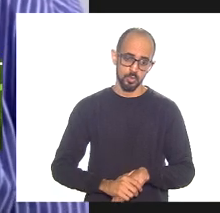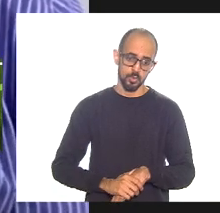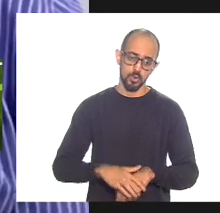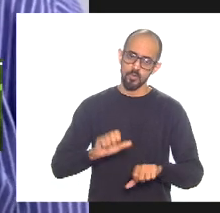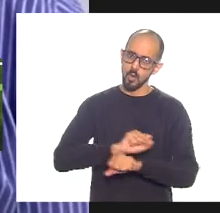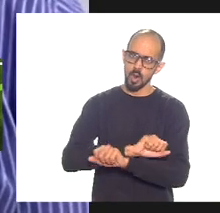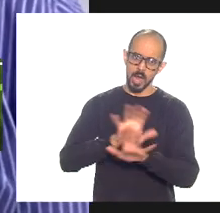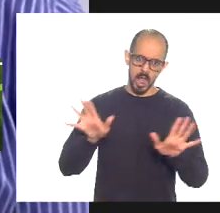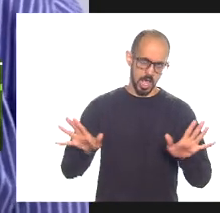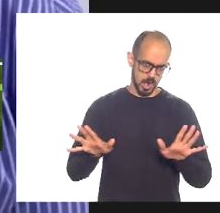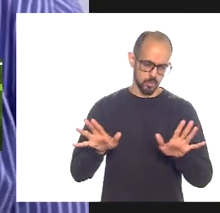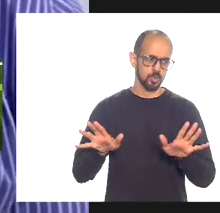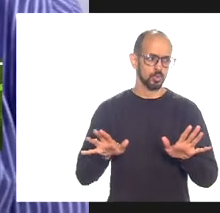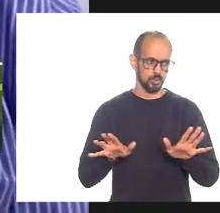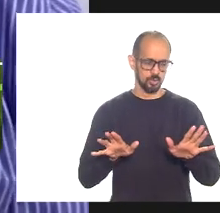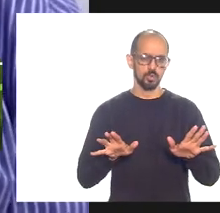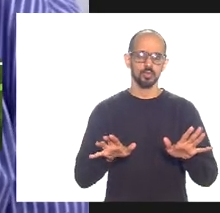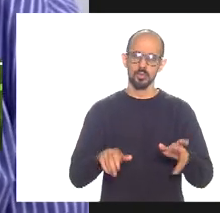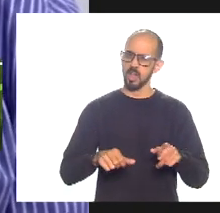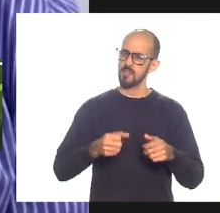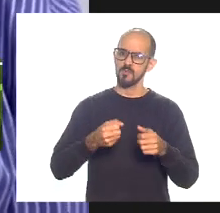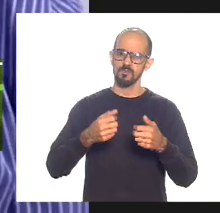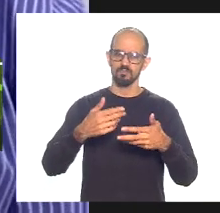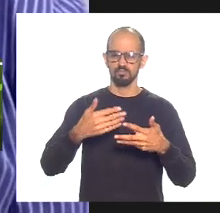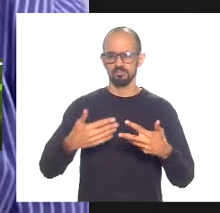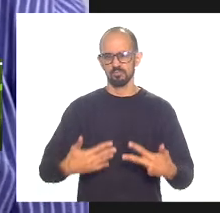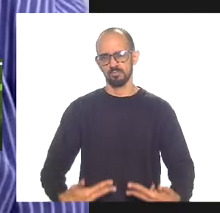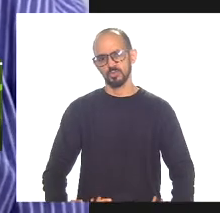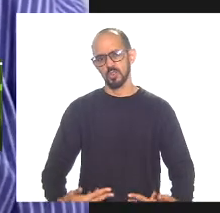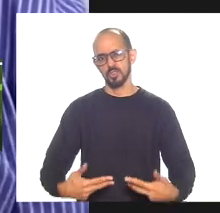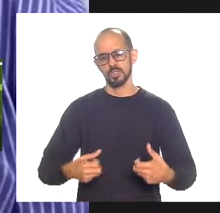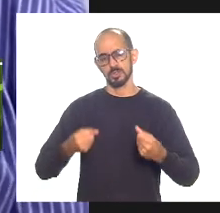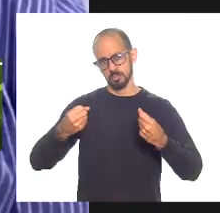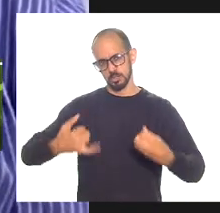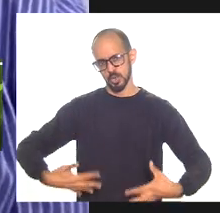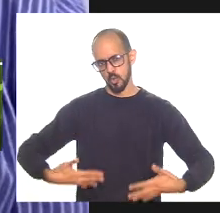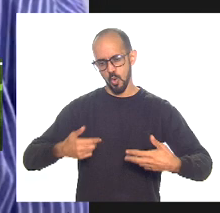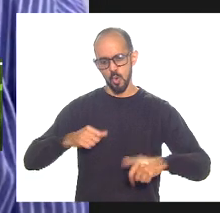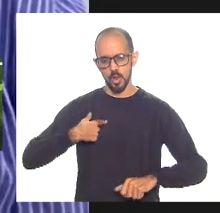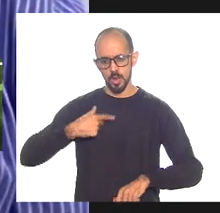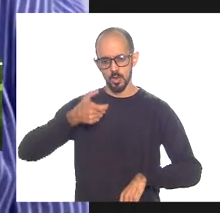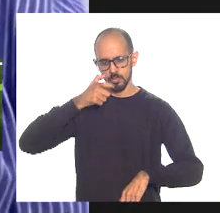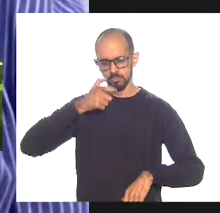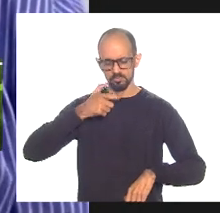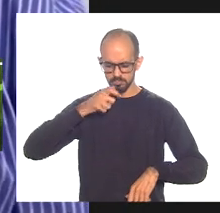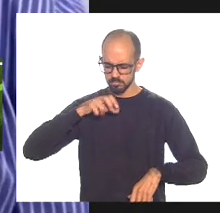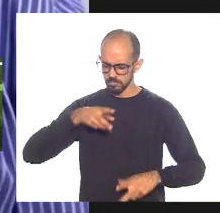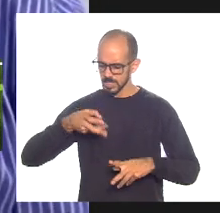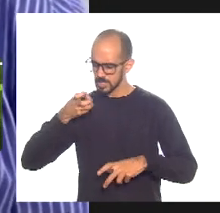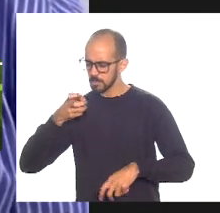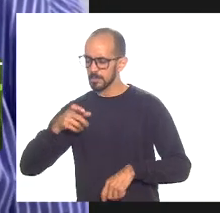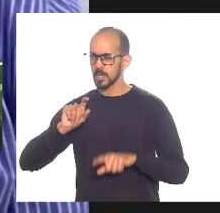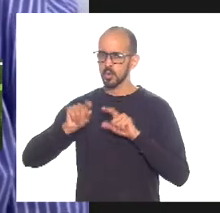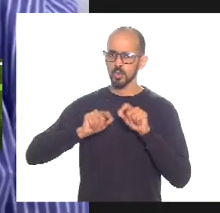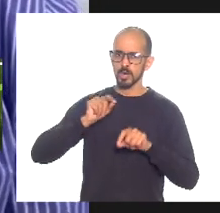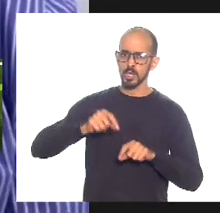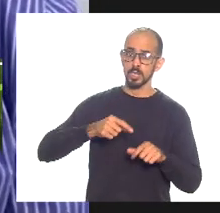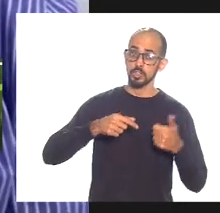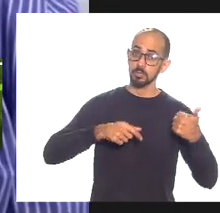esclarecido vários pontos que ele colocou para nós uma coisa que me chamou muita atenção foi ele falar que desde